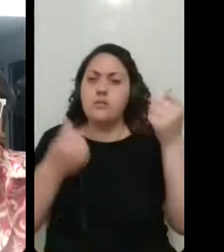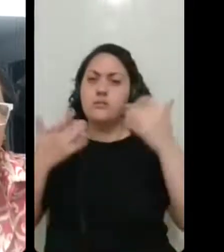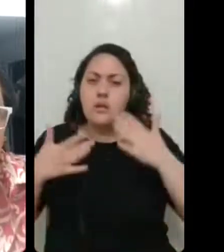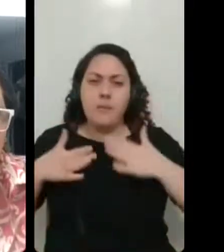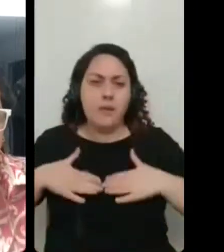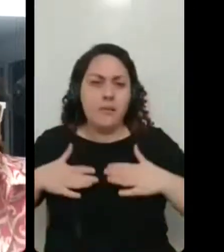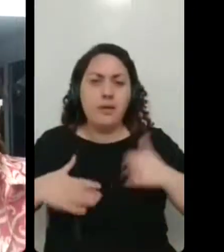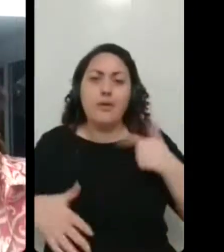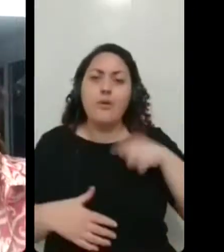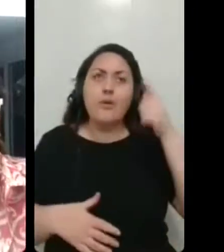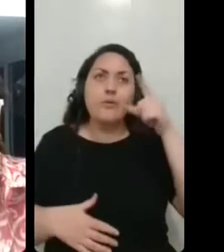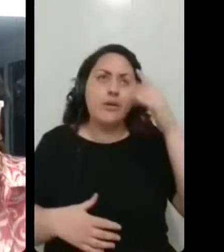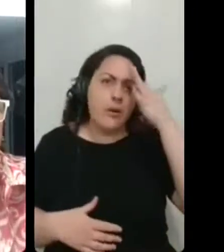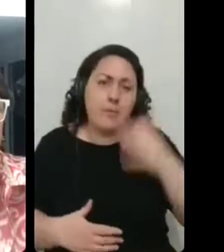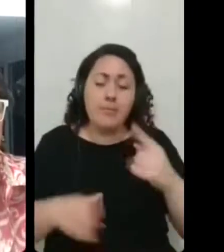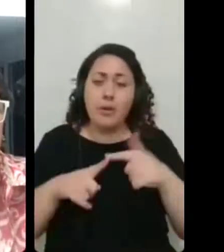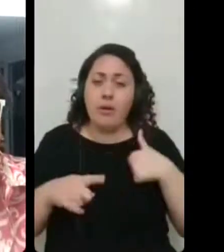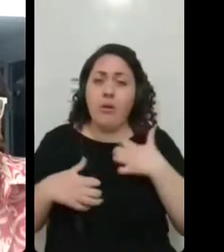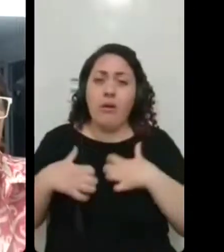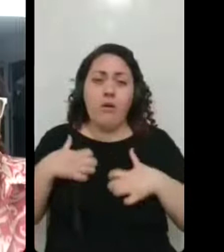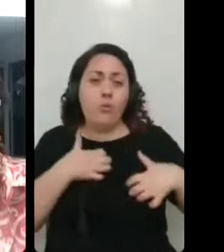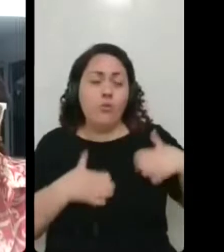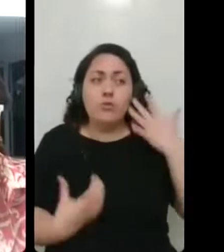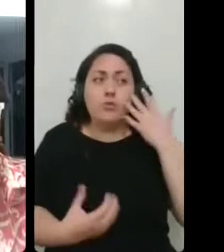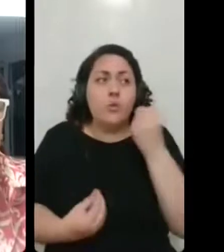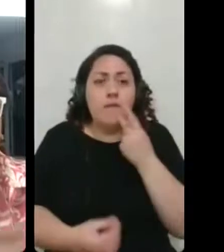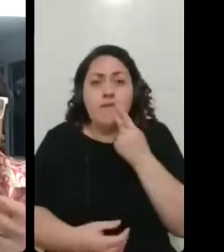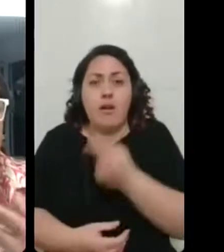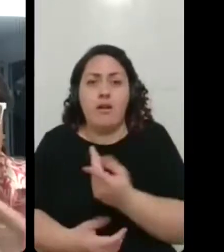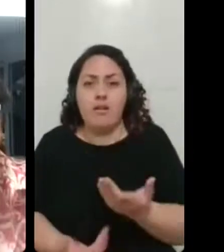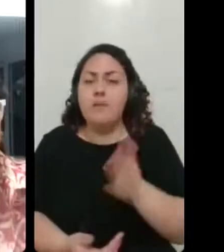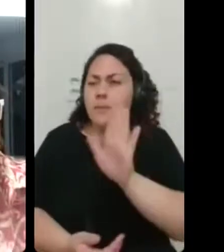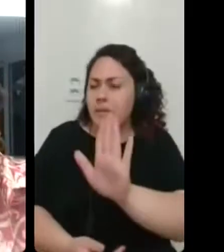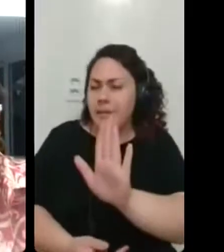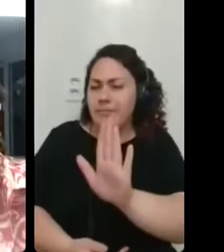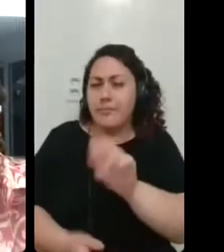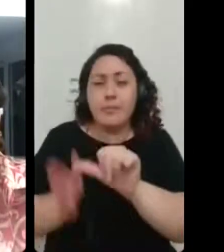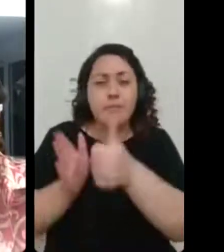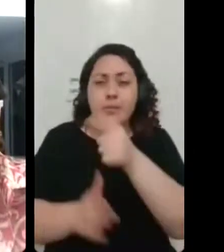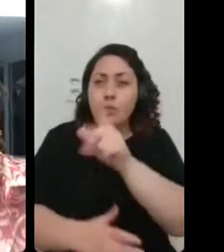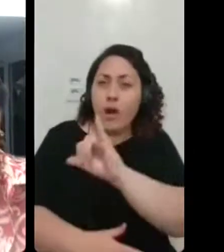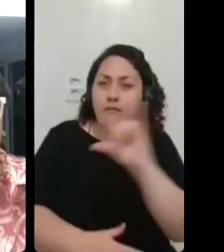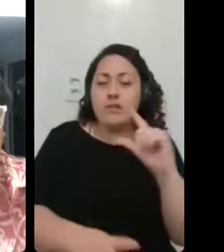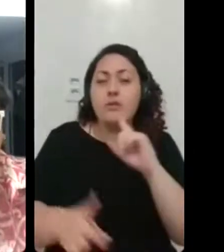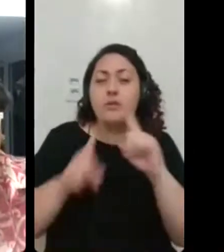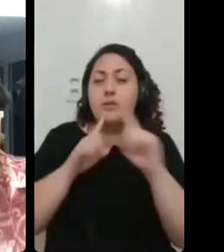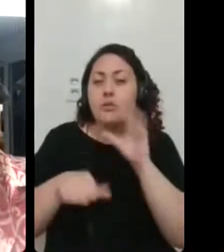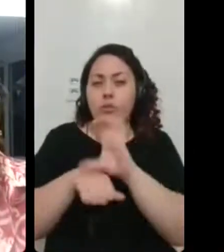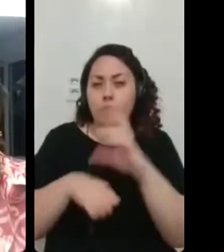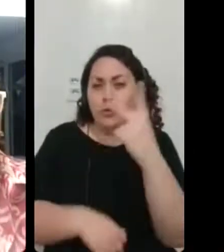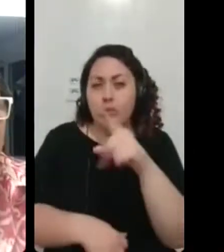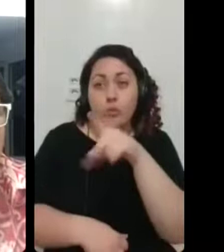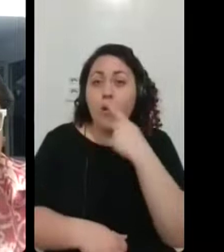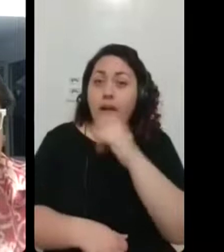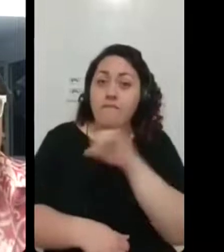porque eu tô muito angustiada e eu não sei como falar isso. Olha, a primeira coisa que tu vai avisar a coordenação do teu curso é que tu teve COVID.